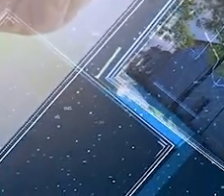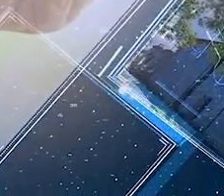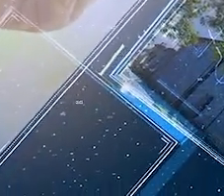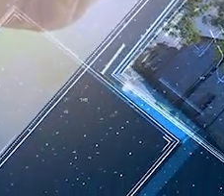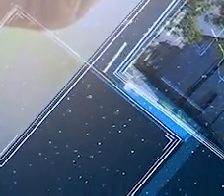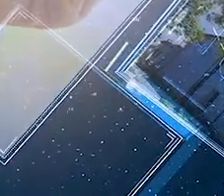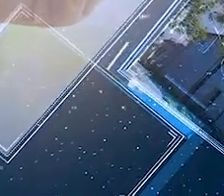Obrigado! Obrigado! Obrigado! Obrigado!